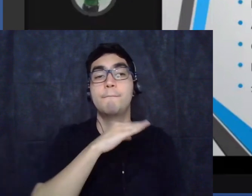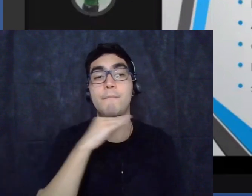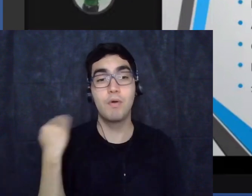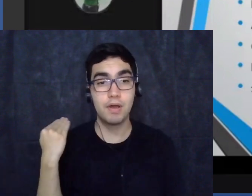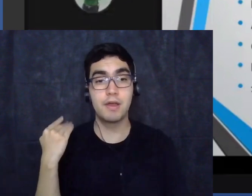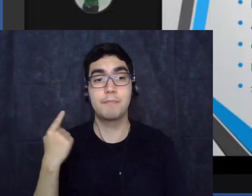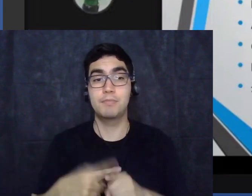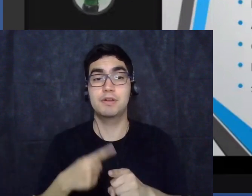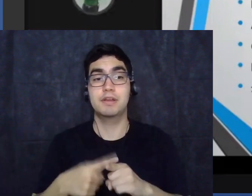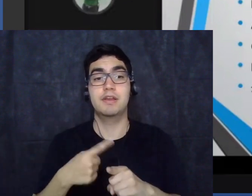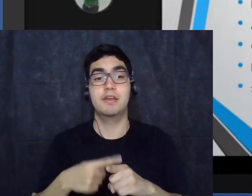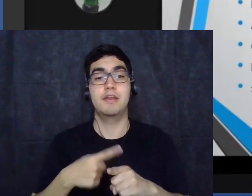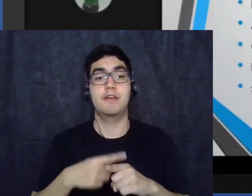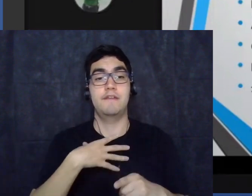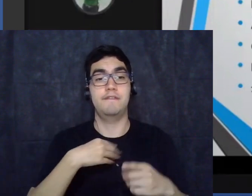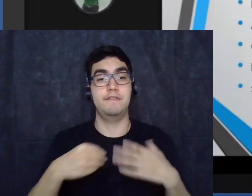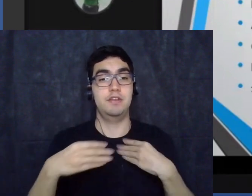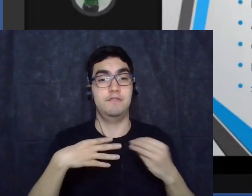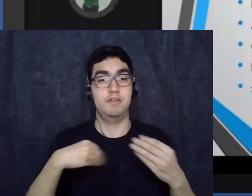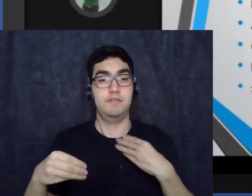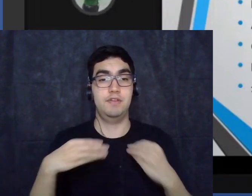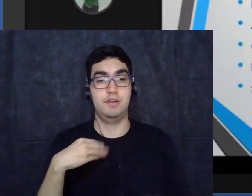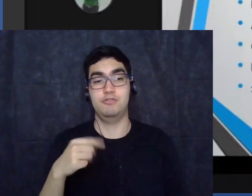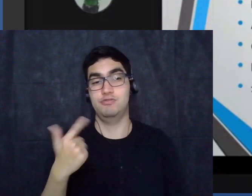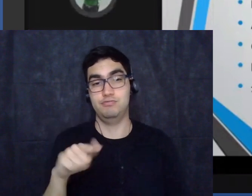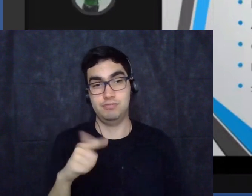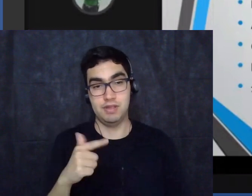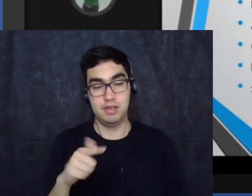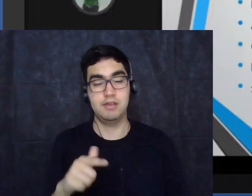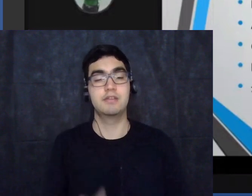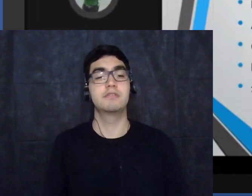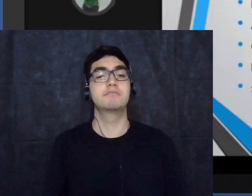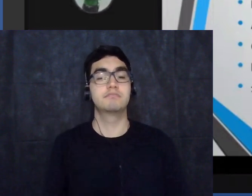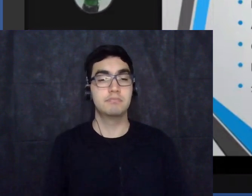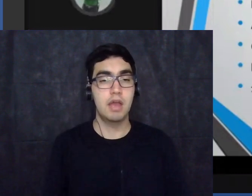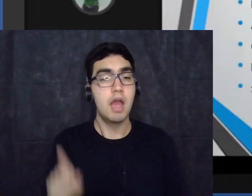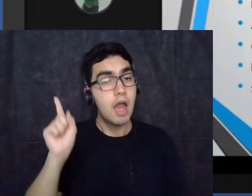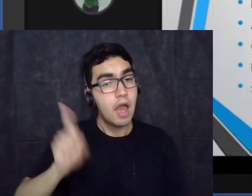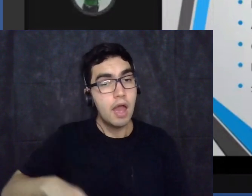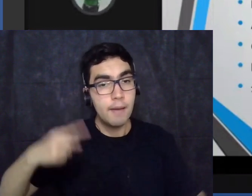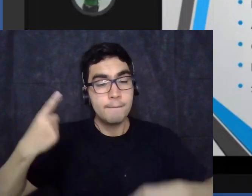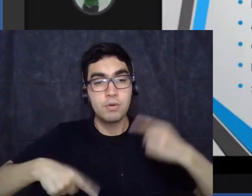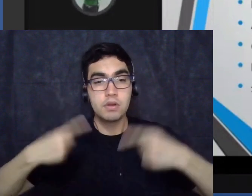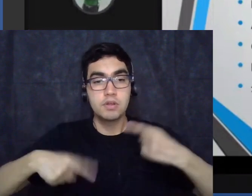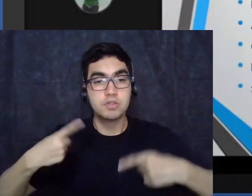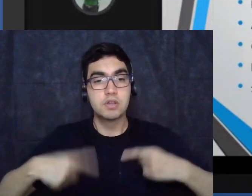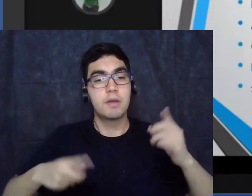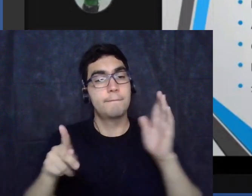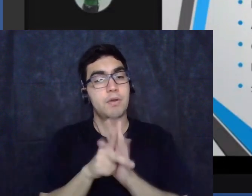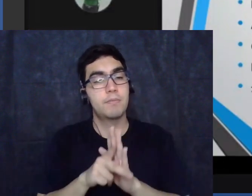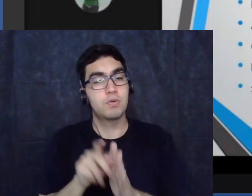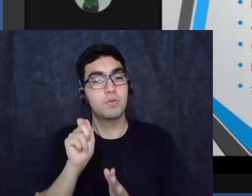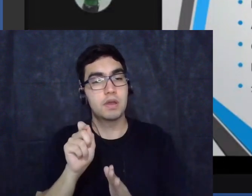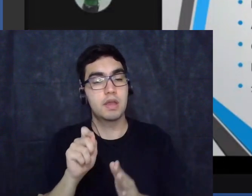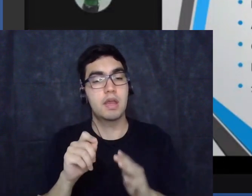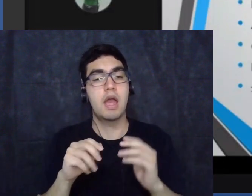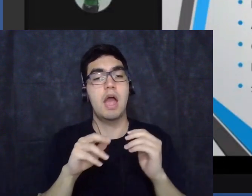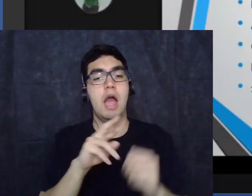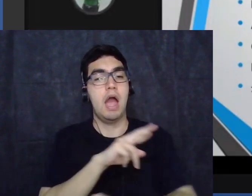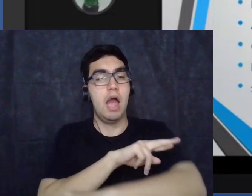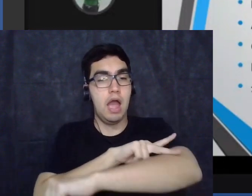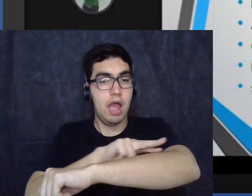gerarem descendência isso seria uma política para a melhoria da raça